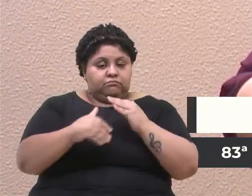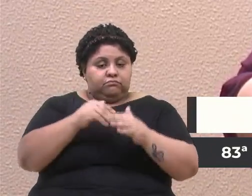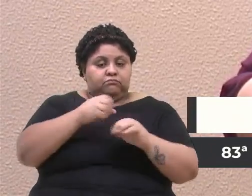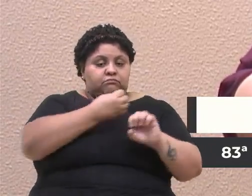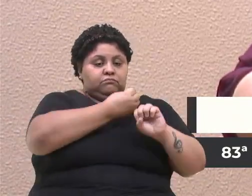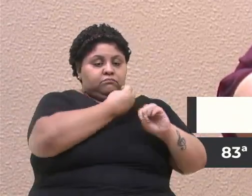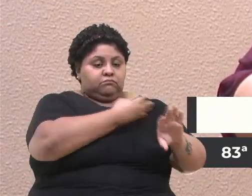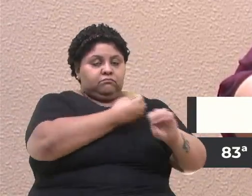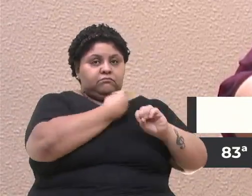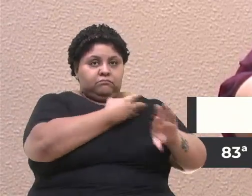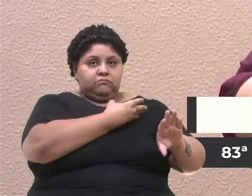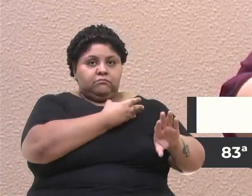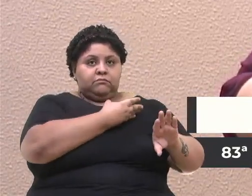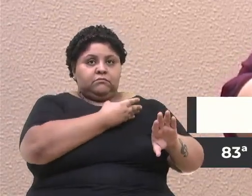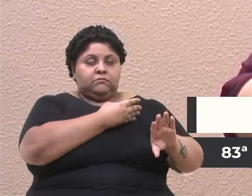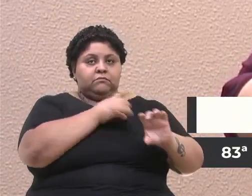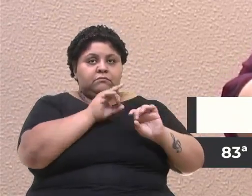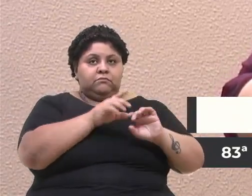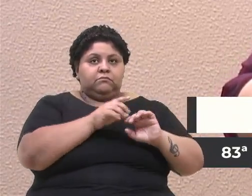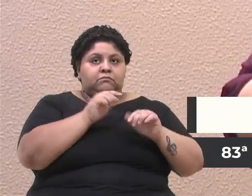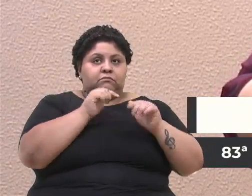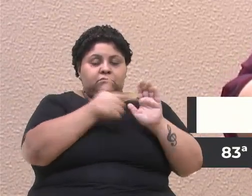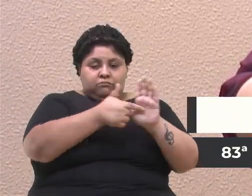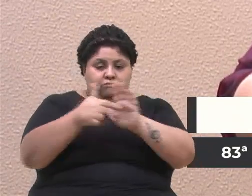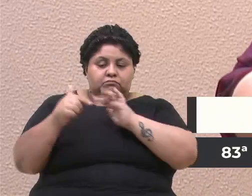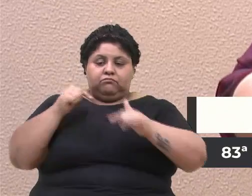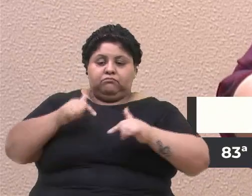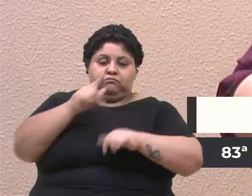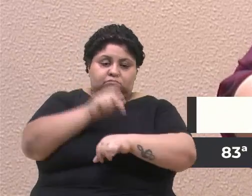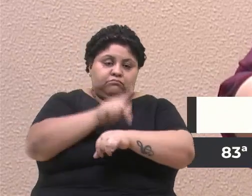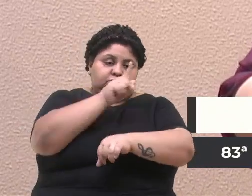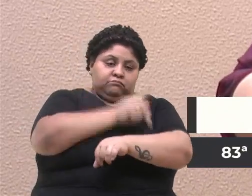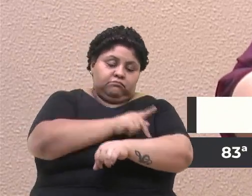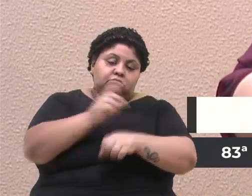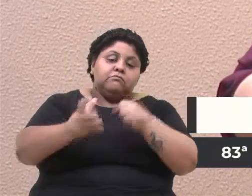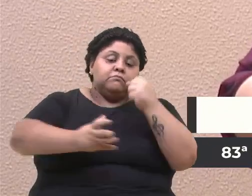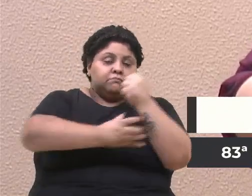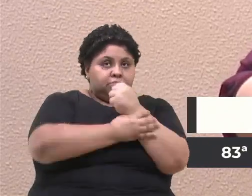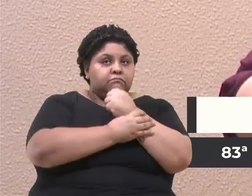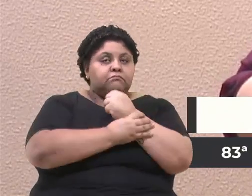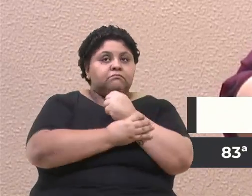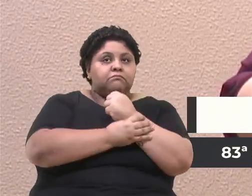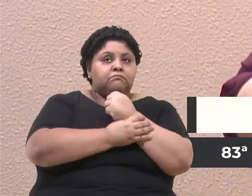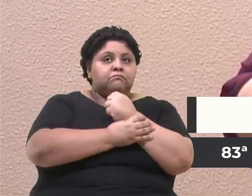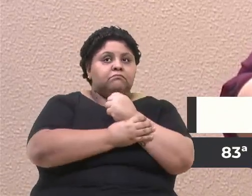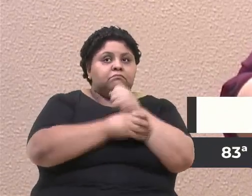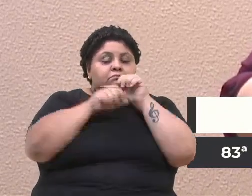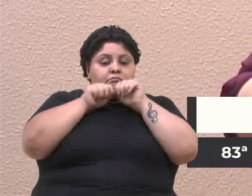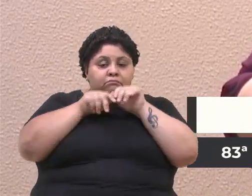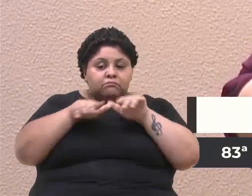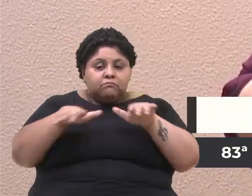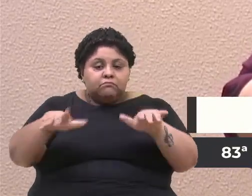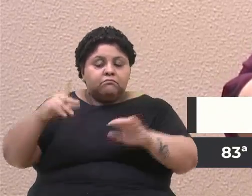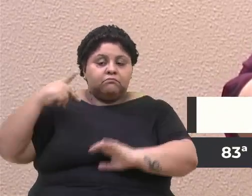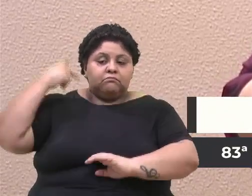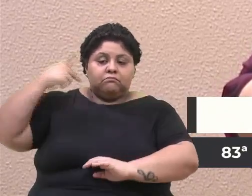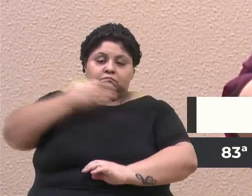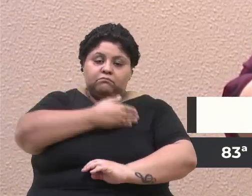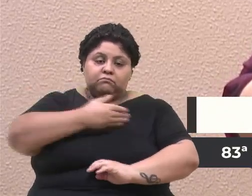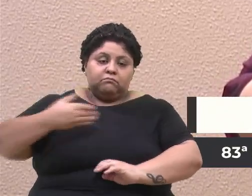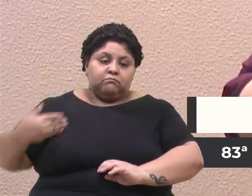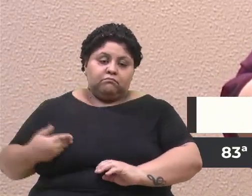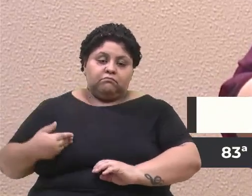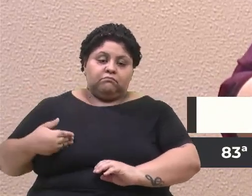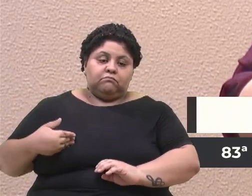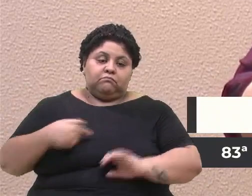à prestação dos serviços pedagógicos, assegurando-se, assim, a uniformidade da política pública educacional no município.